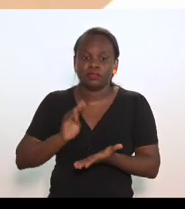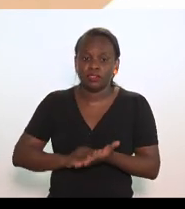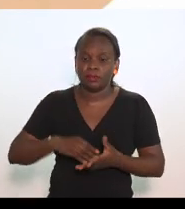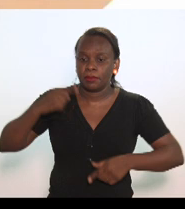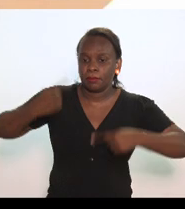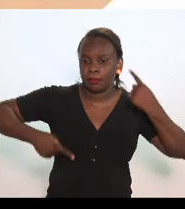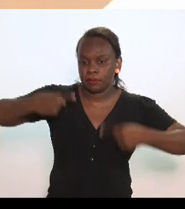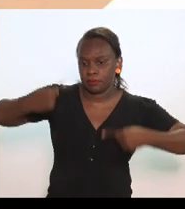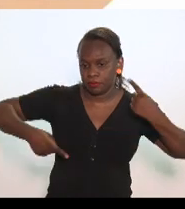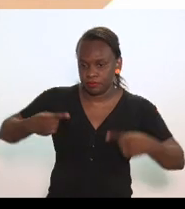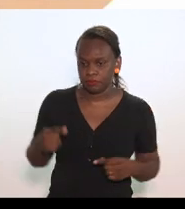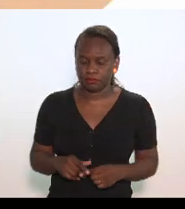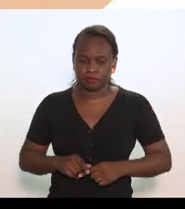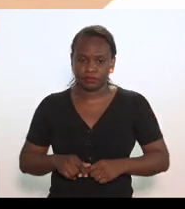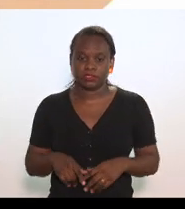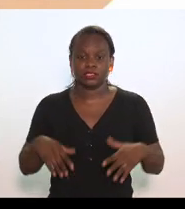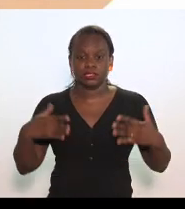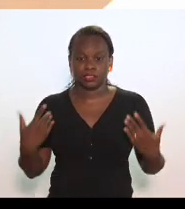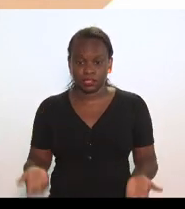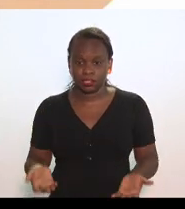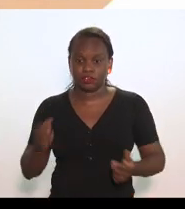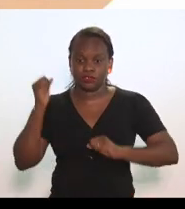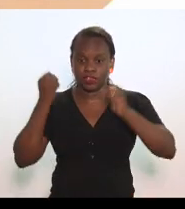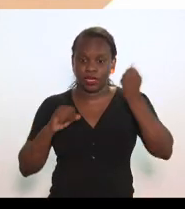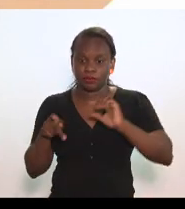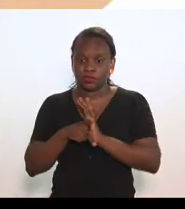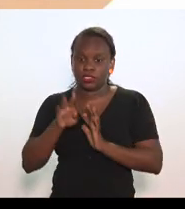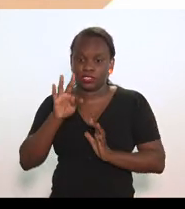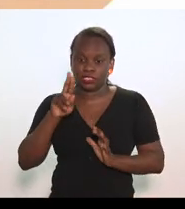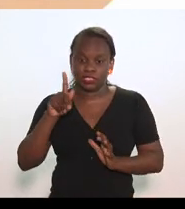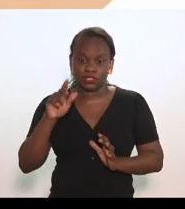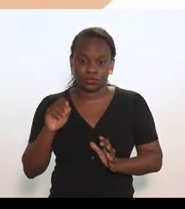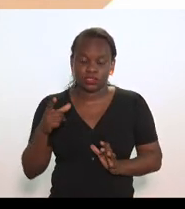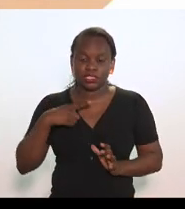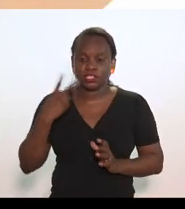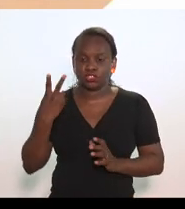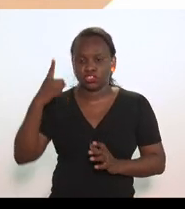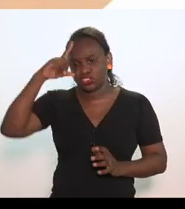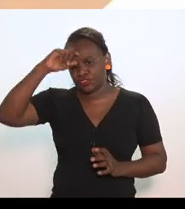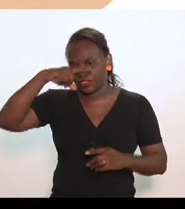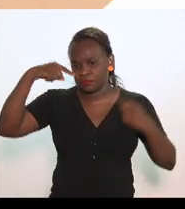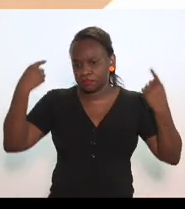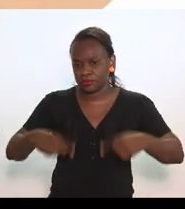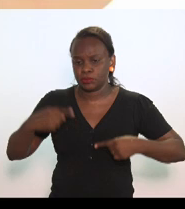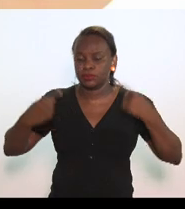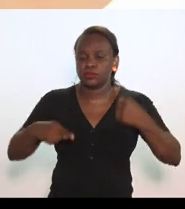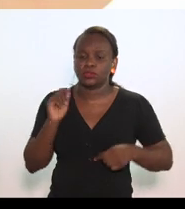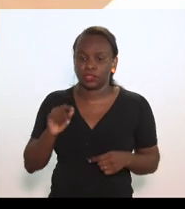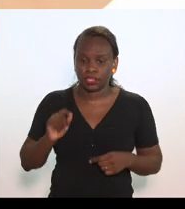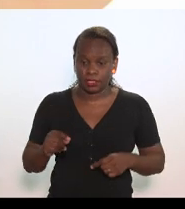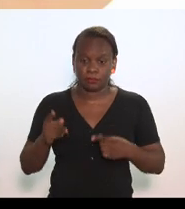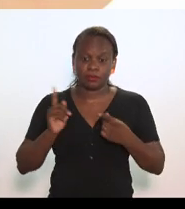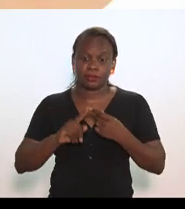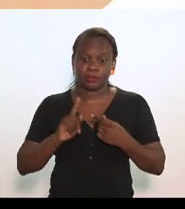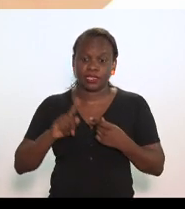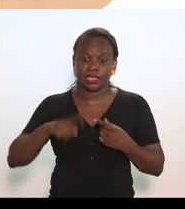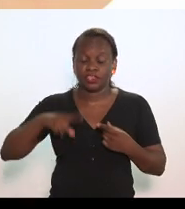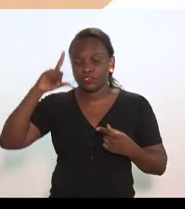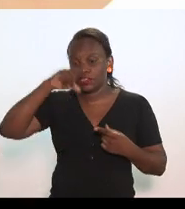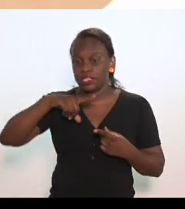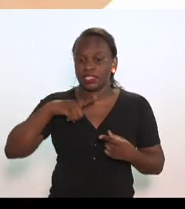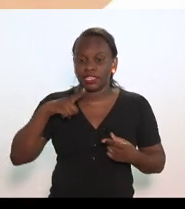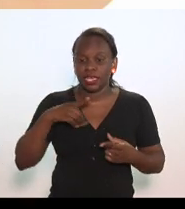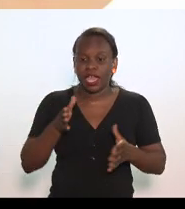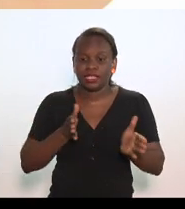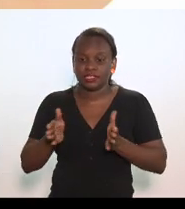é competitividade. Então, a indústria do trigo, a gente tem dois desafios na competitividade. O primeiro é a dificuldade que a gente tem